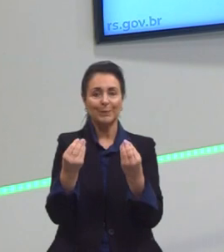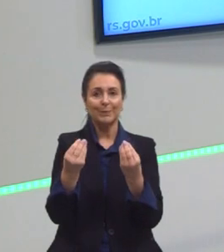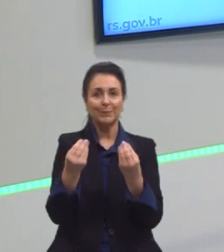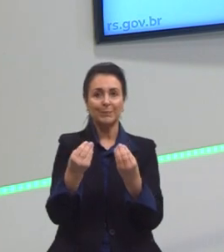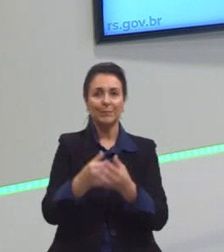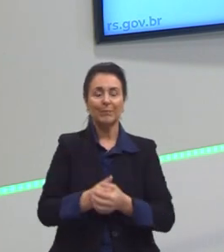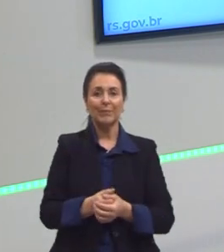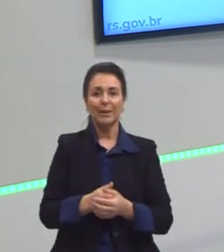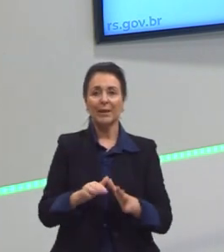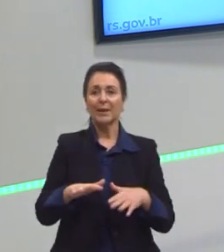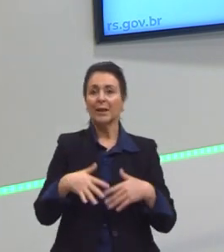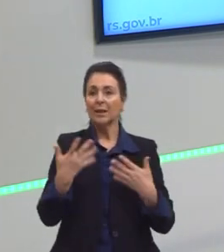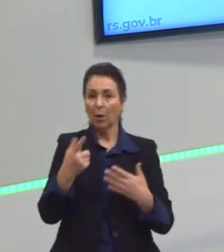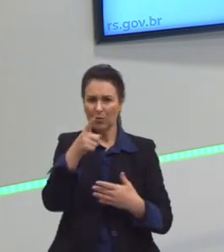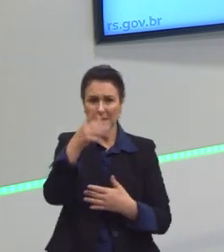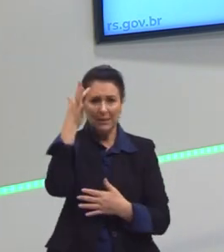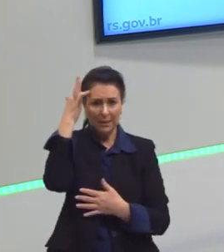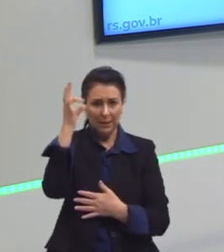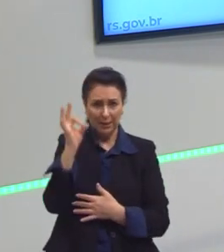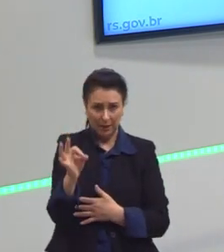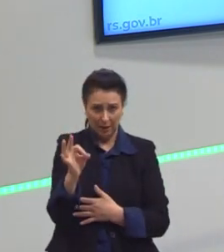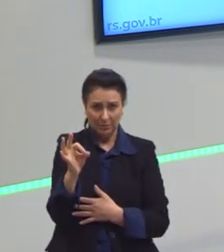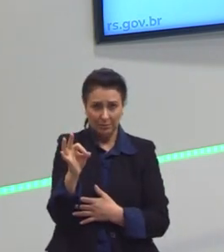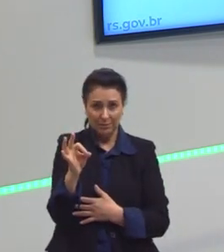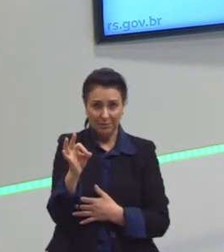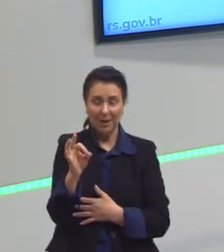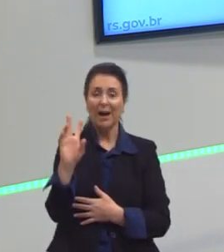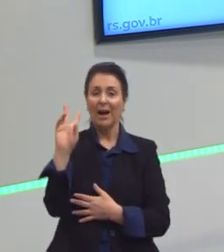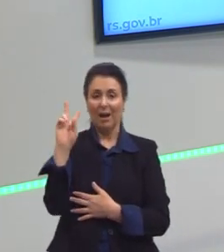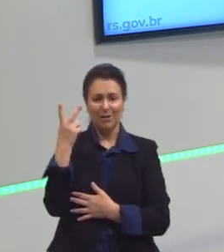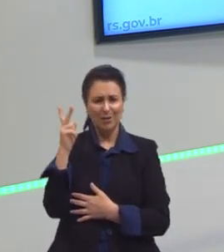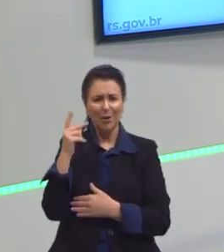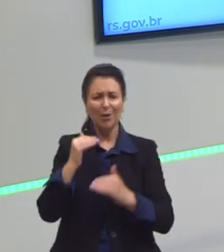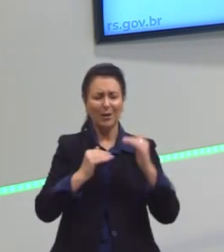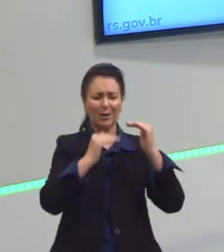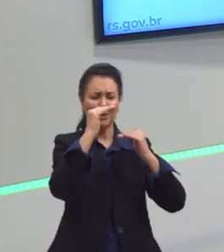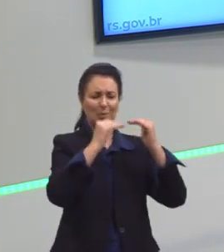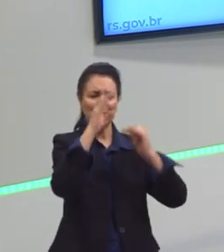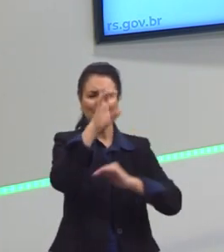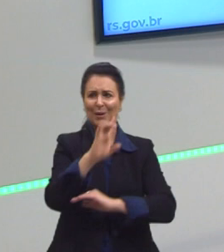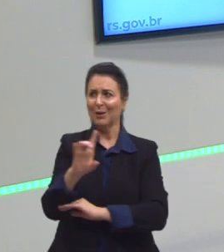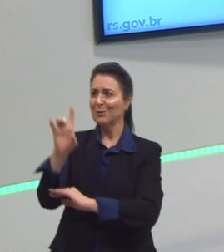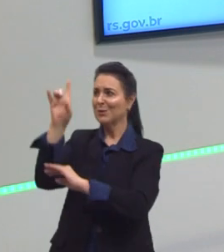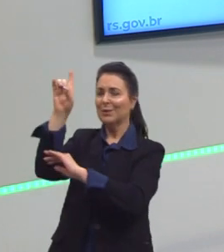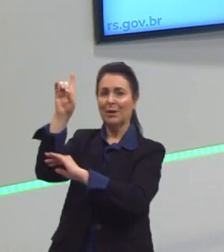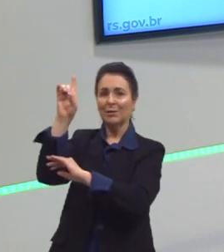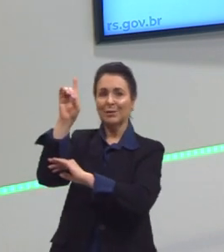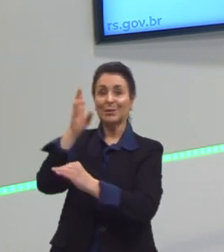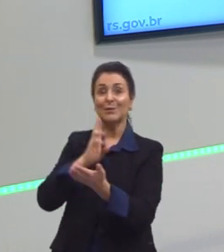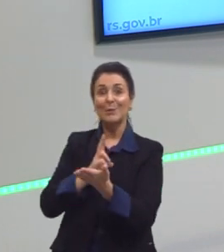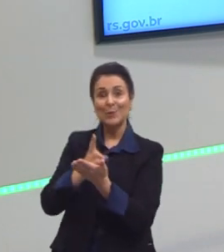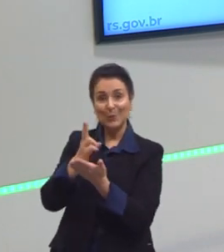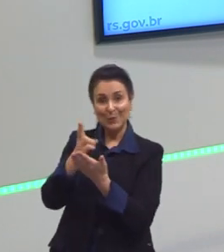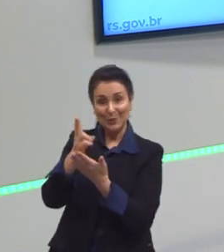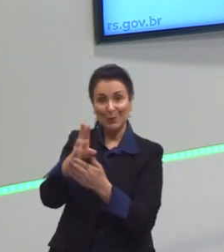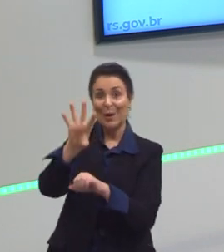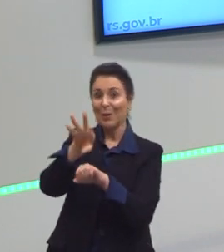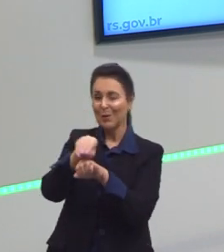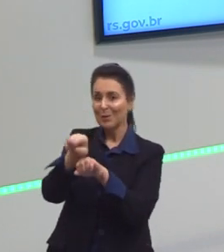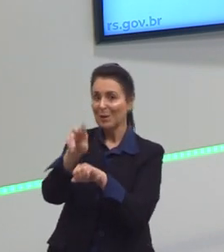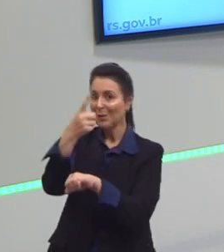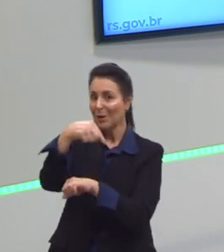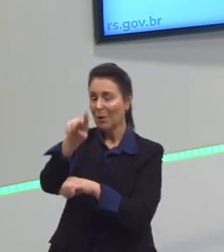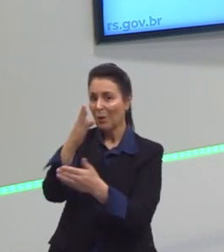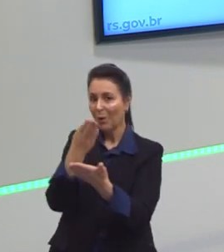Então, gente, vocês compreenderam, então, um pouco dessa história, da proporção divina? Nós vamos continuar esse conhecimento na próxima